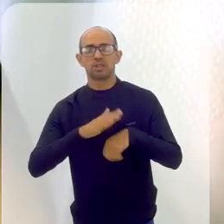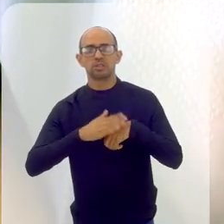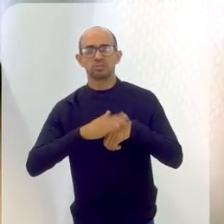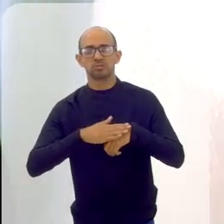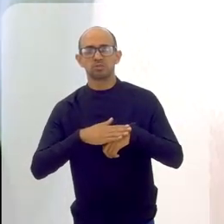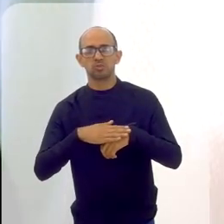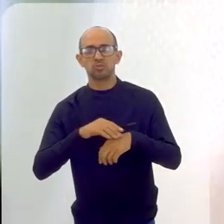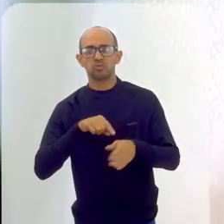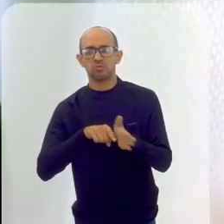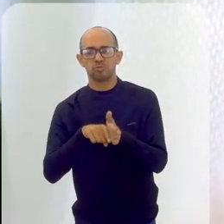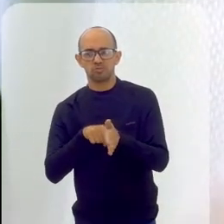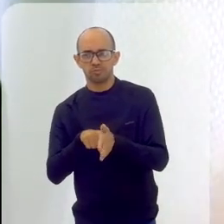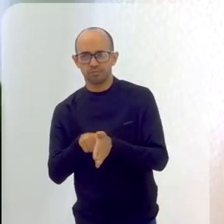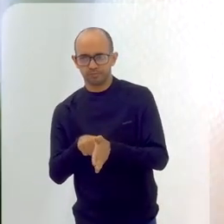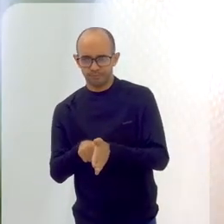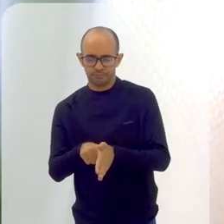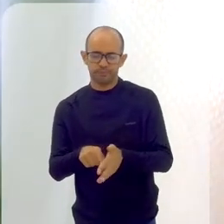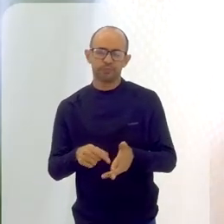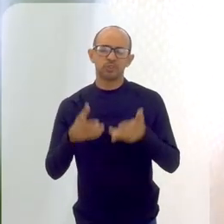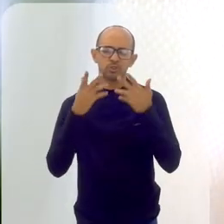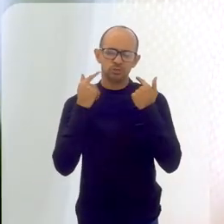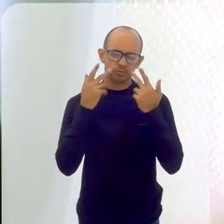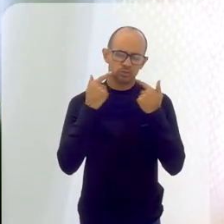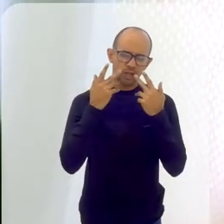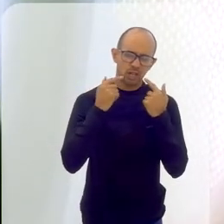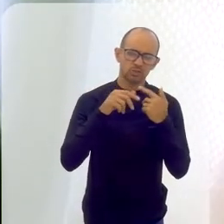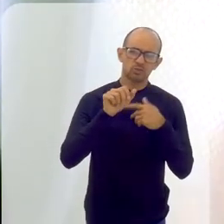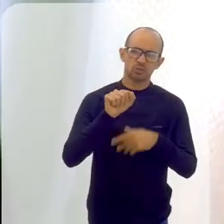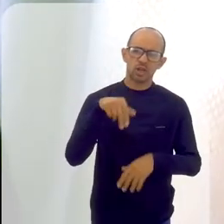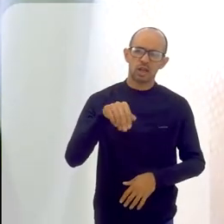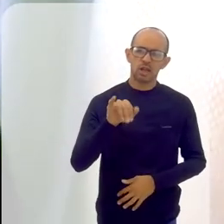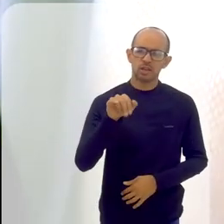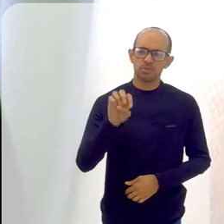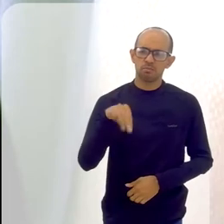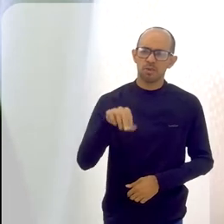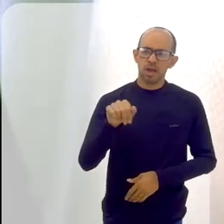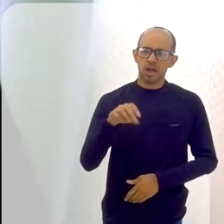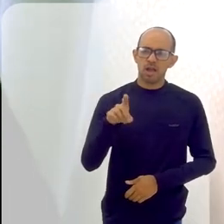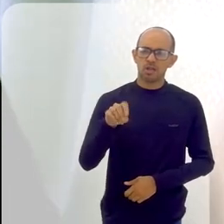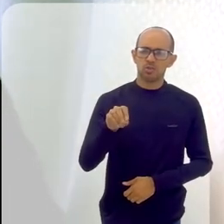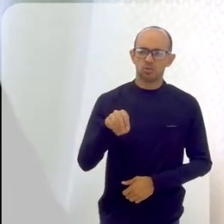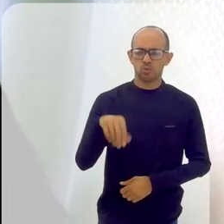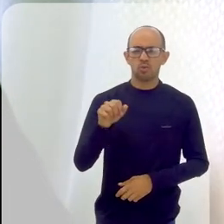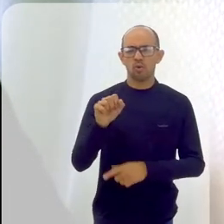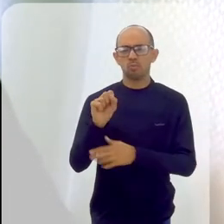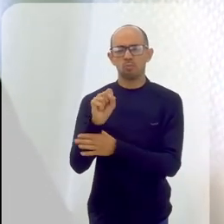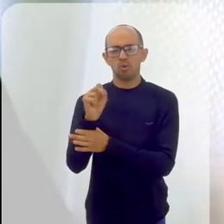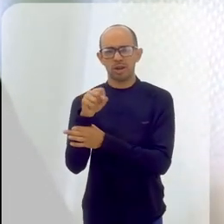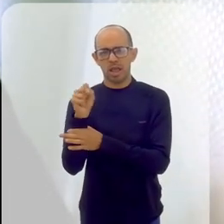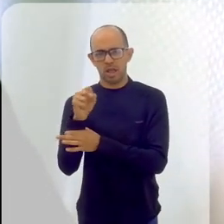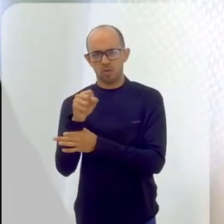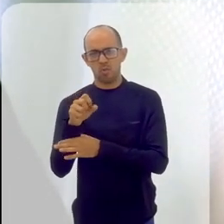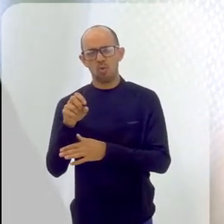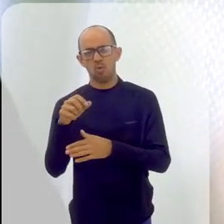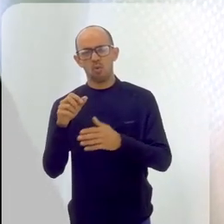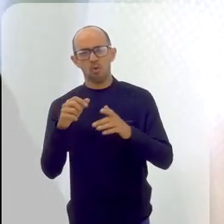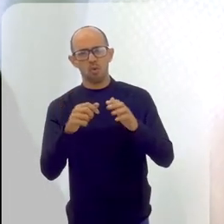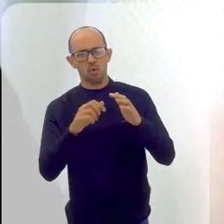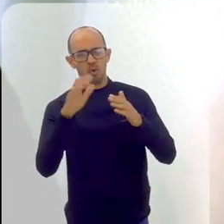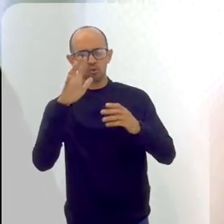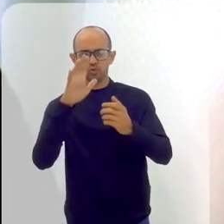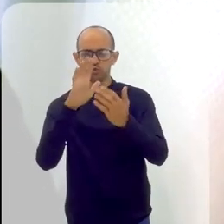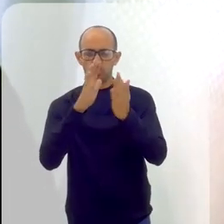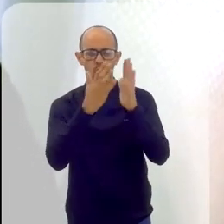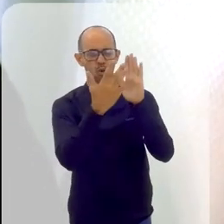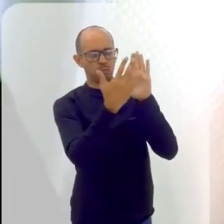faculdade, eu descobri o teatro de formas animadas, que é o teatro feito com bonecos, com teatro de sombra, com mais trechê